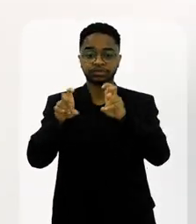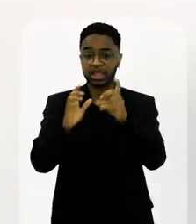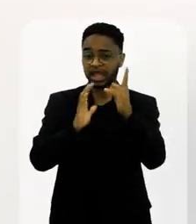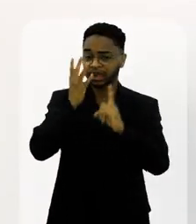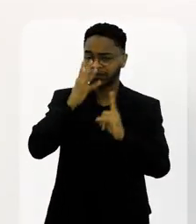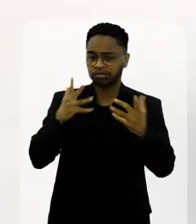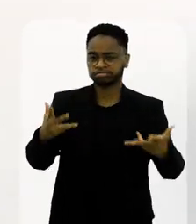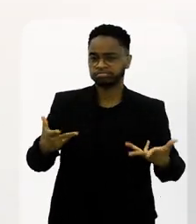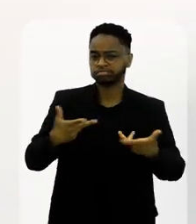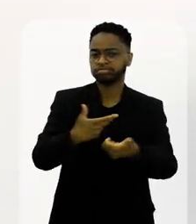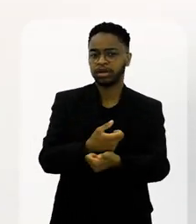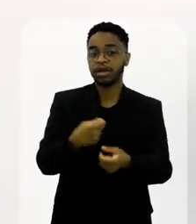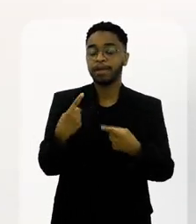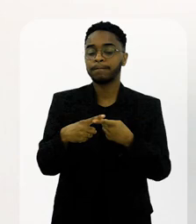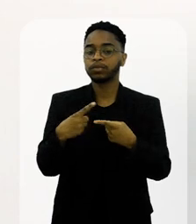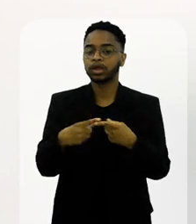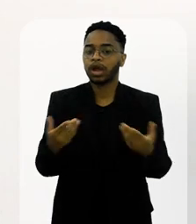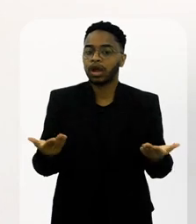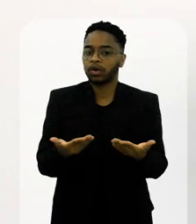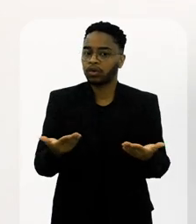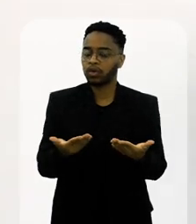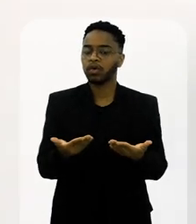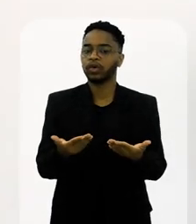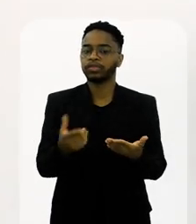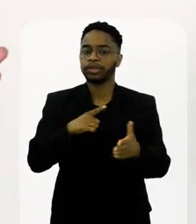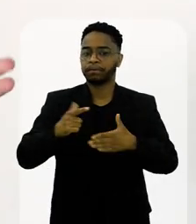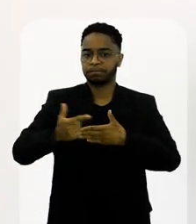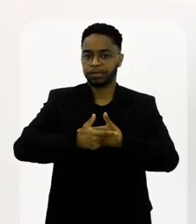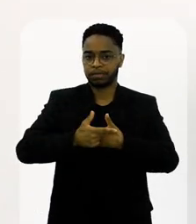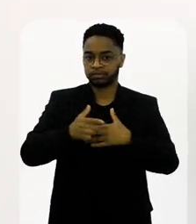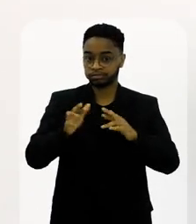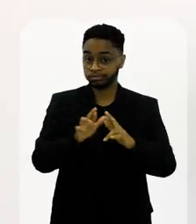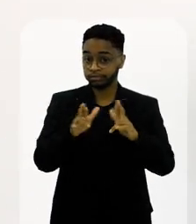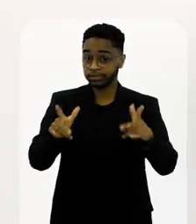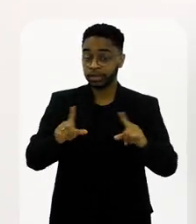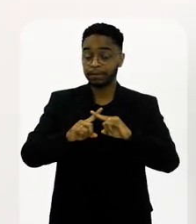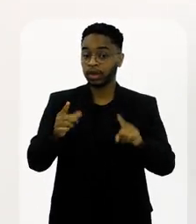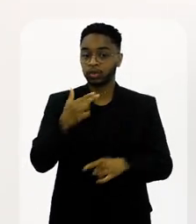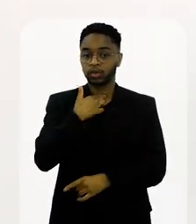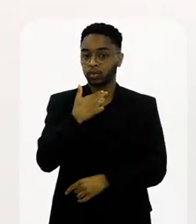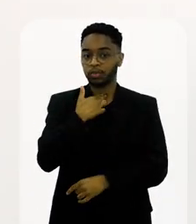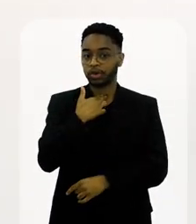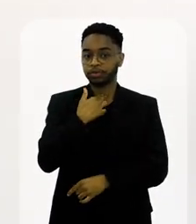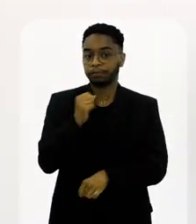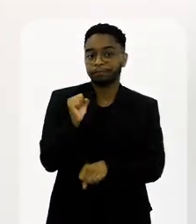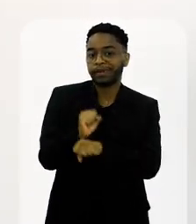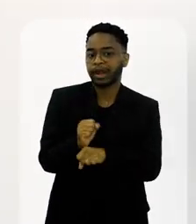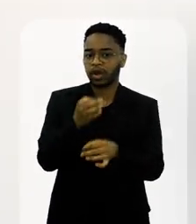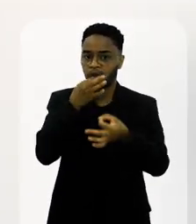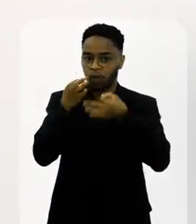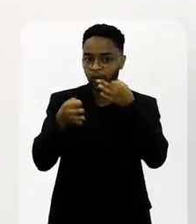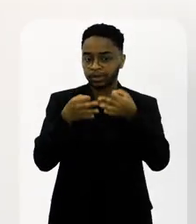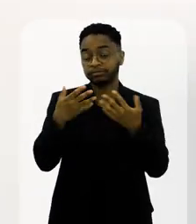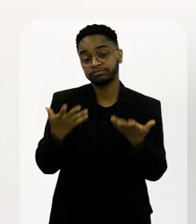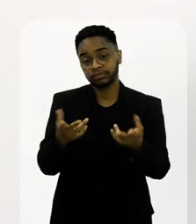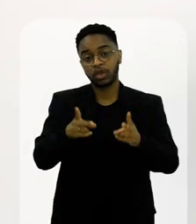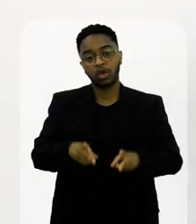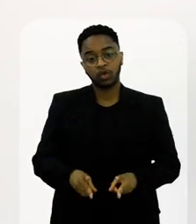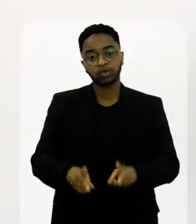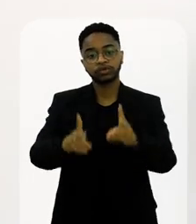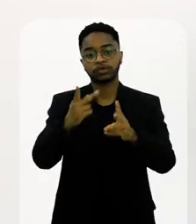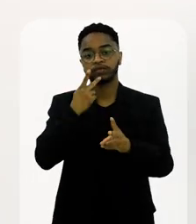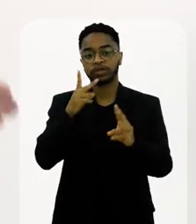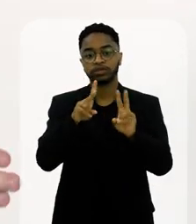Então, assim, mesmo ele indo para um outro, tendo um outro papel ali dentro, ele não pode deixar de comentar. Então, ele